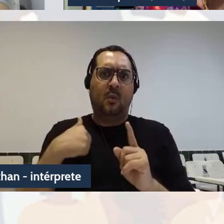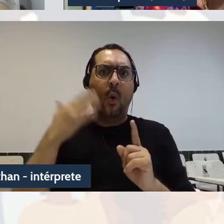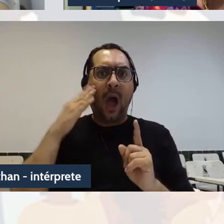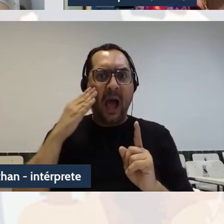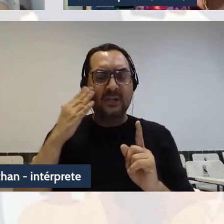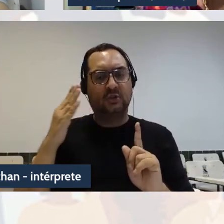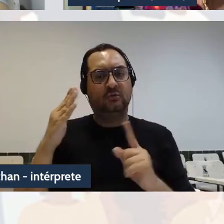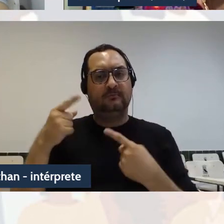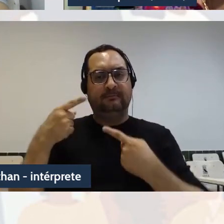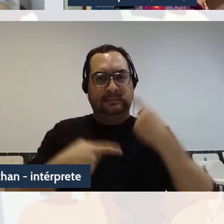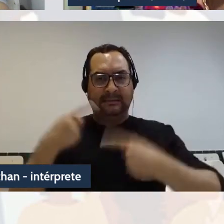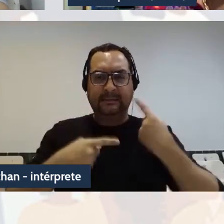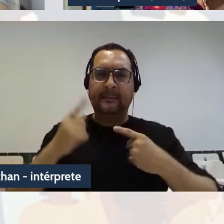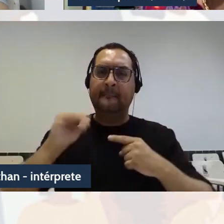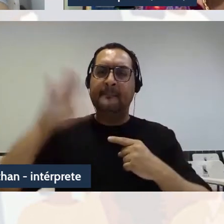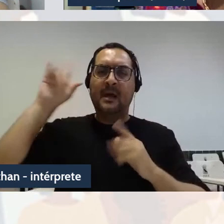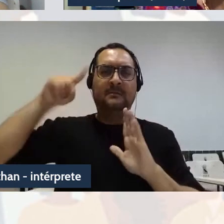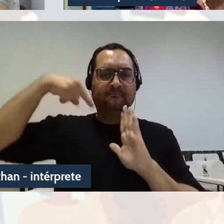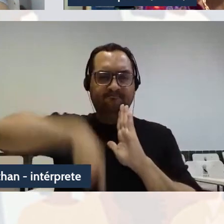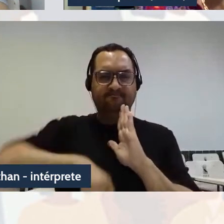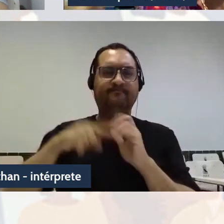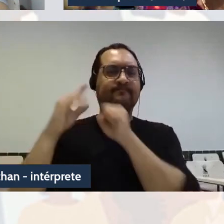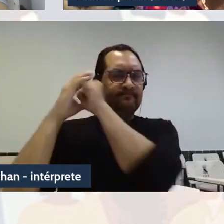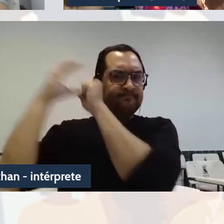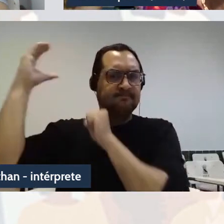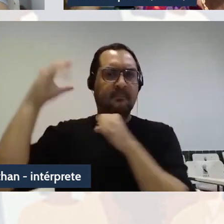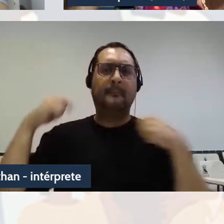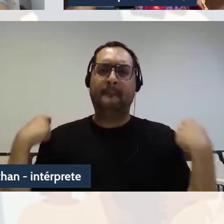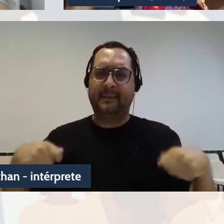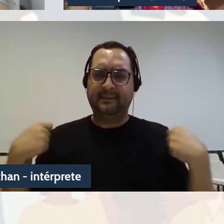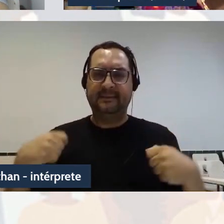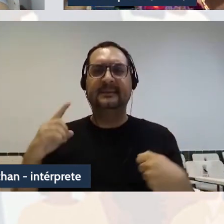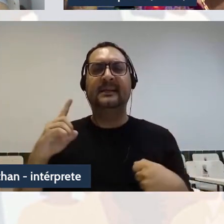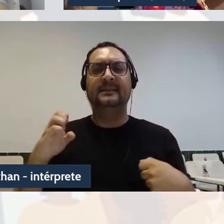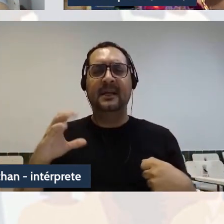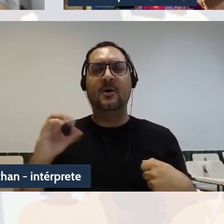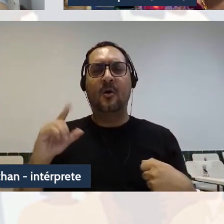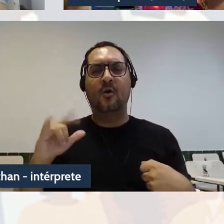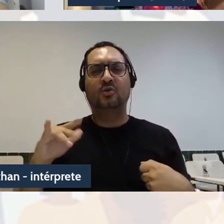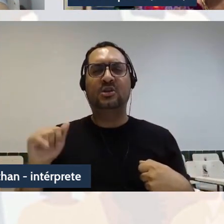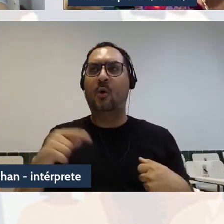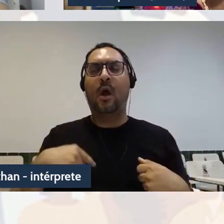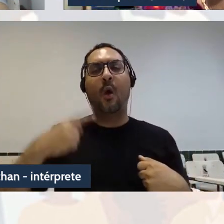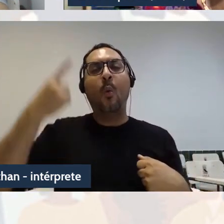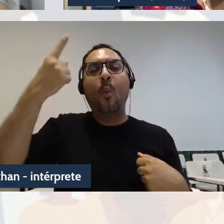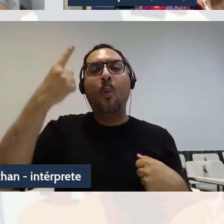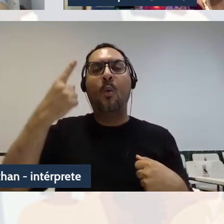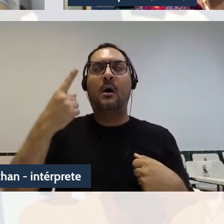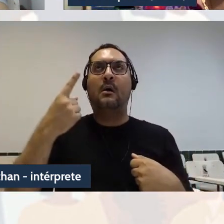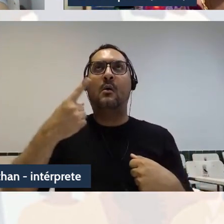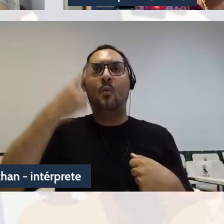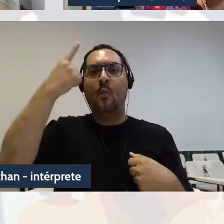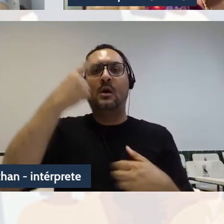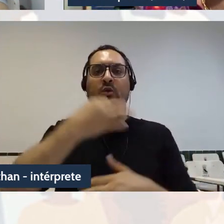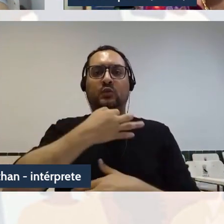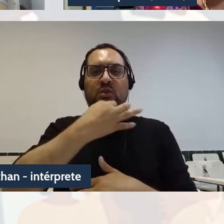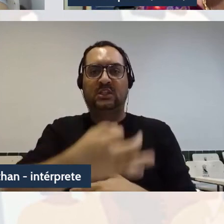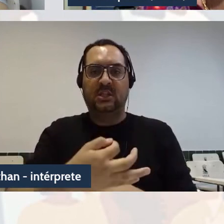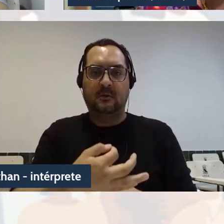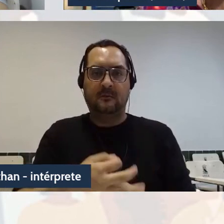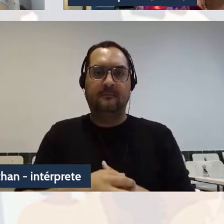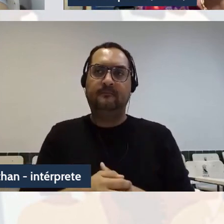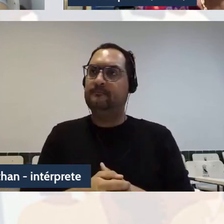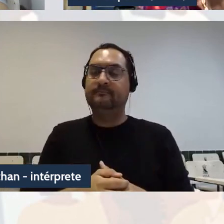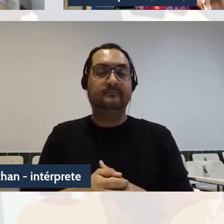precisa discutir, né, e esse pensamento não é único, né, porque a ideia de um pensamento único e a crítica faz